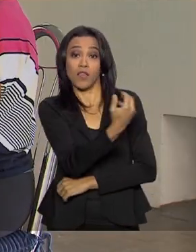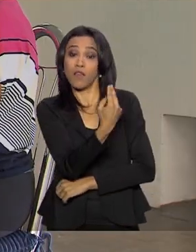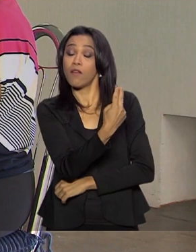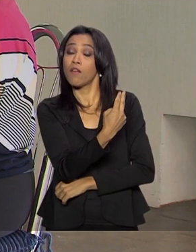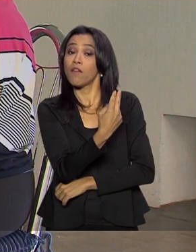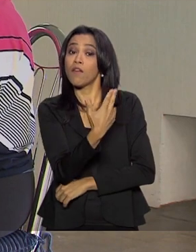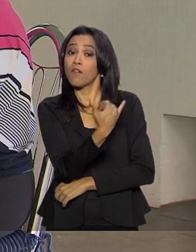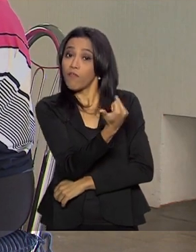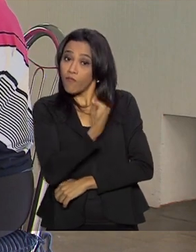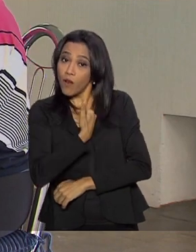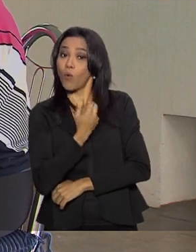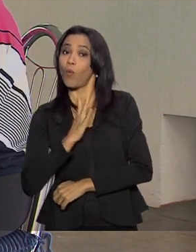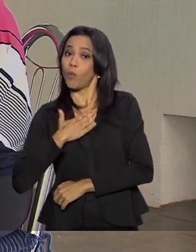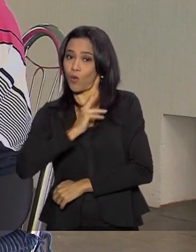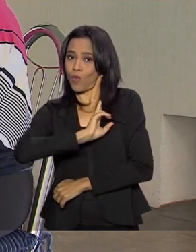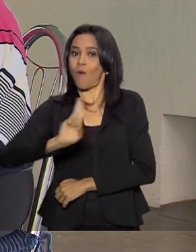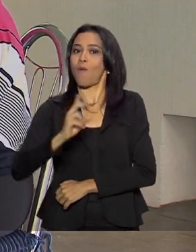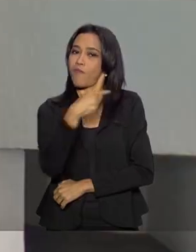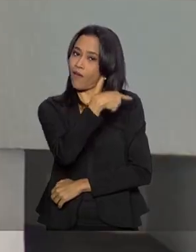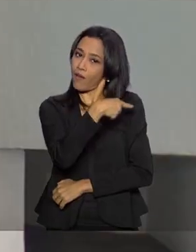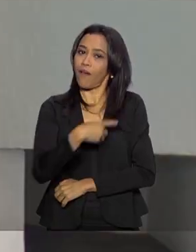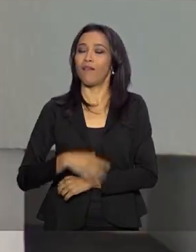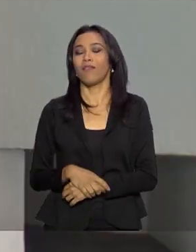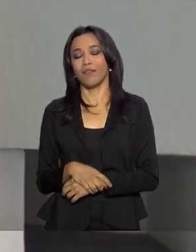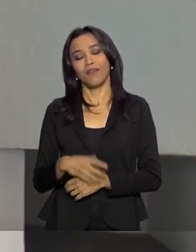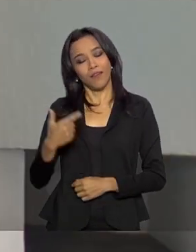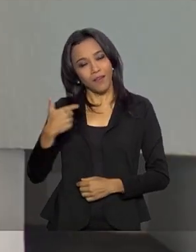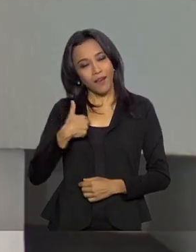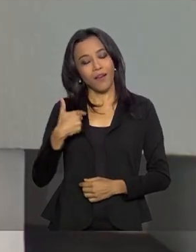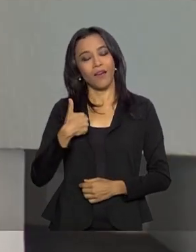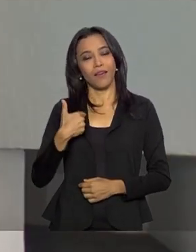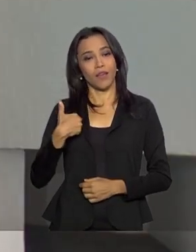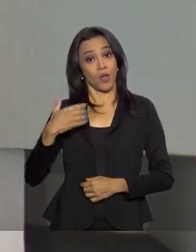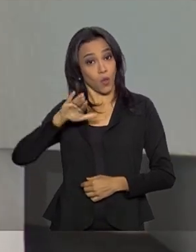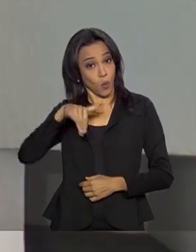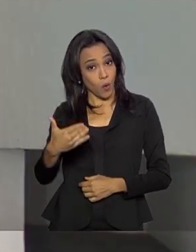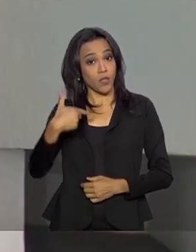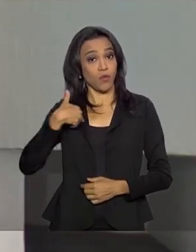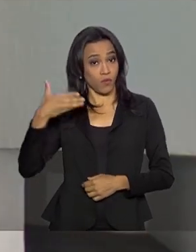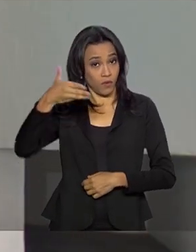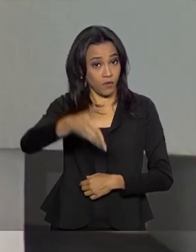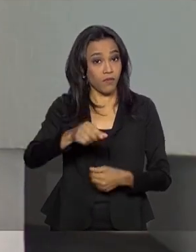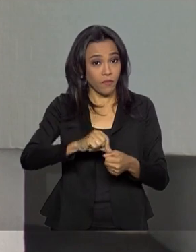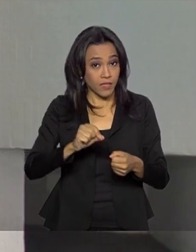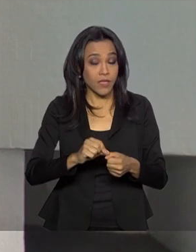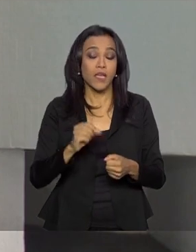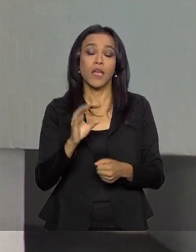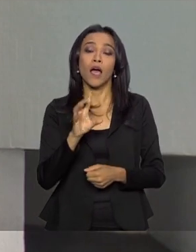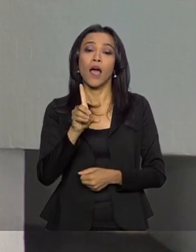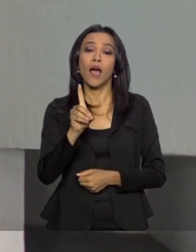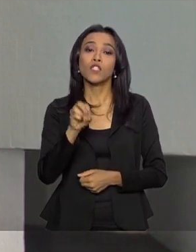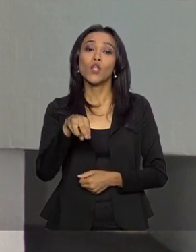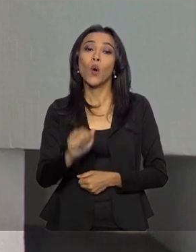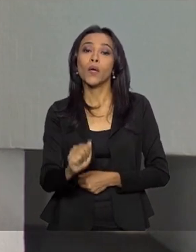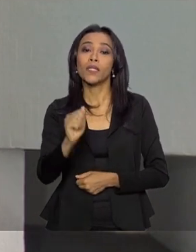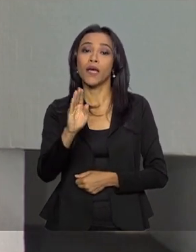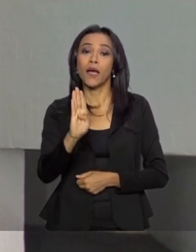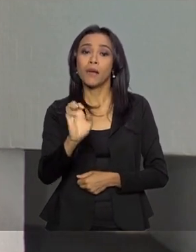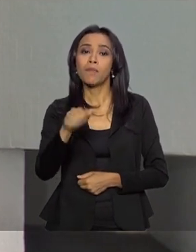E foi a sua estreia profissional no palco. Então, quando eu fui fazer a Dona Benta, eu telefonei logo para ela.